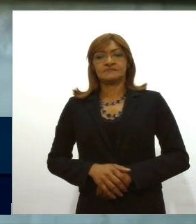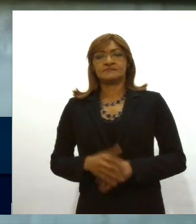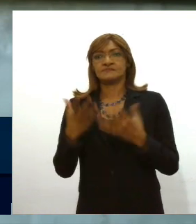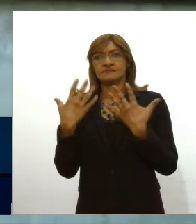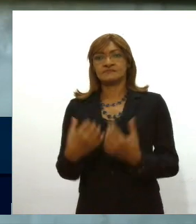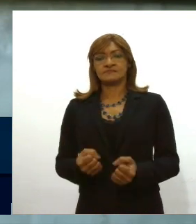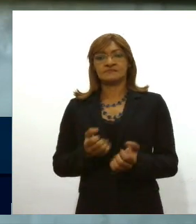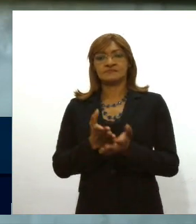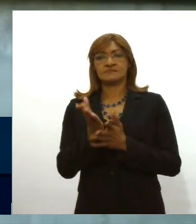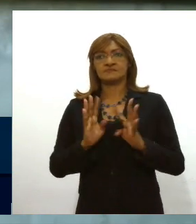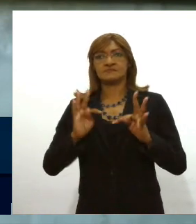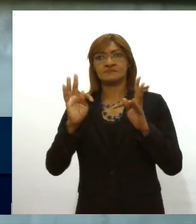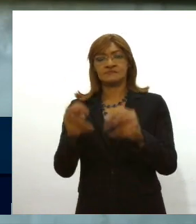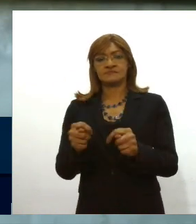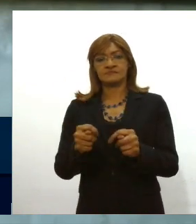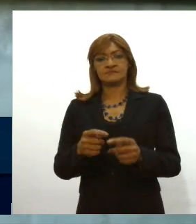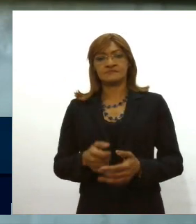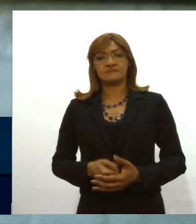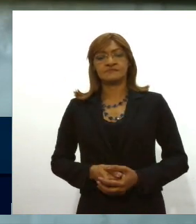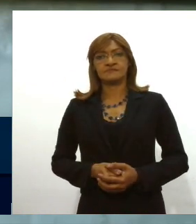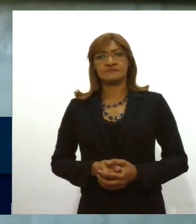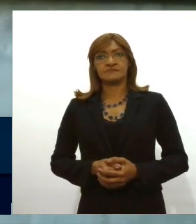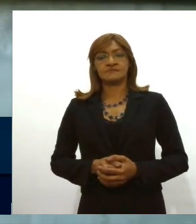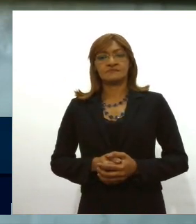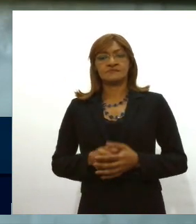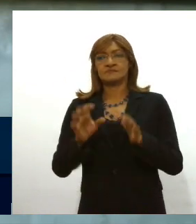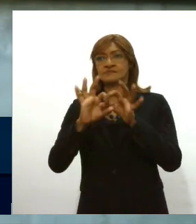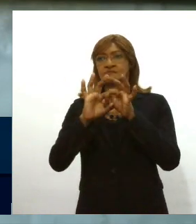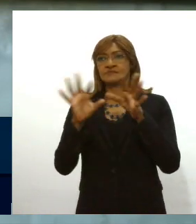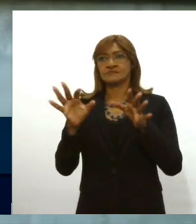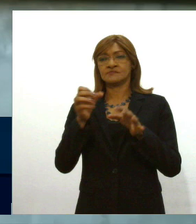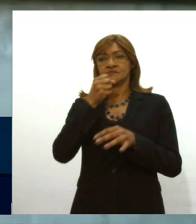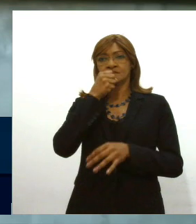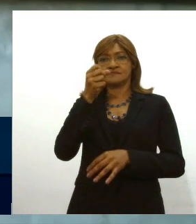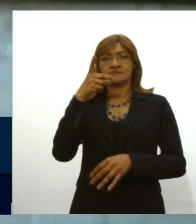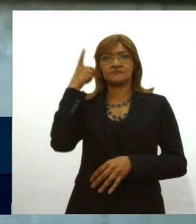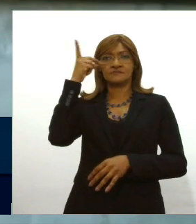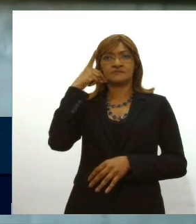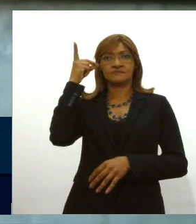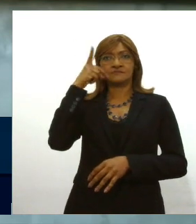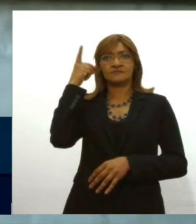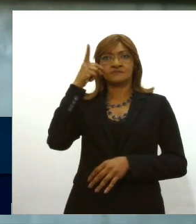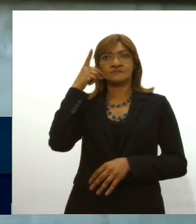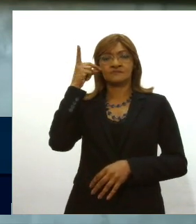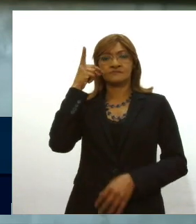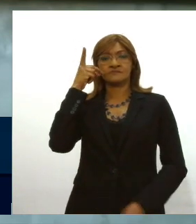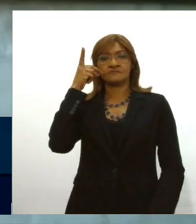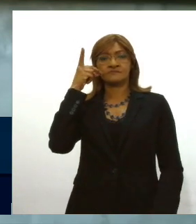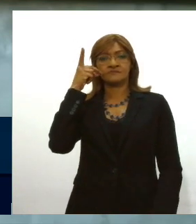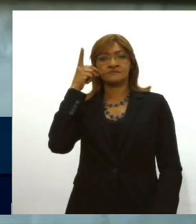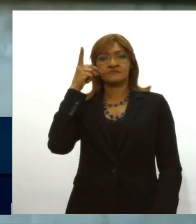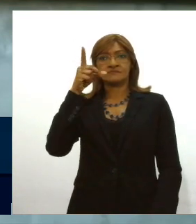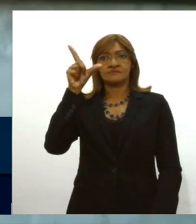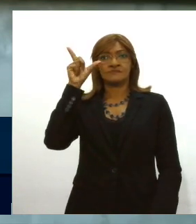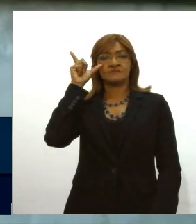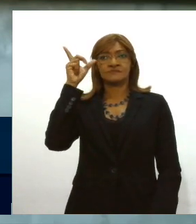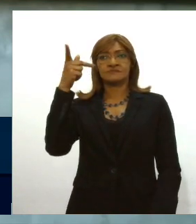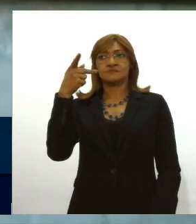aprovado por unanimidade concedo a palavra ao deputado Luciano Pimentel